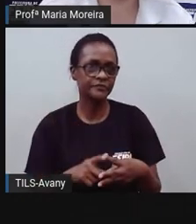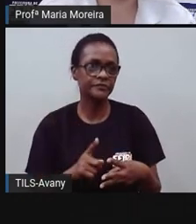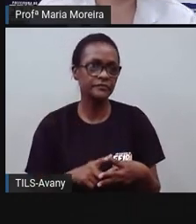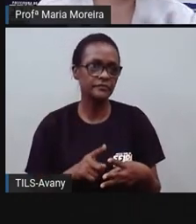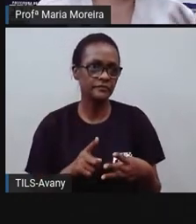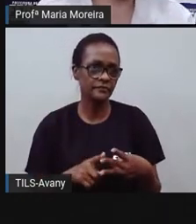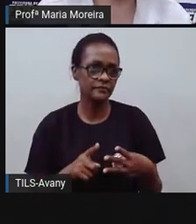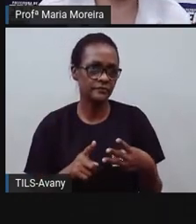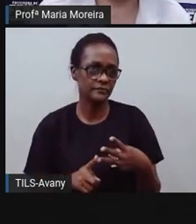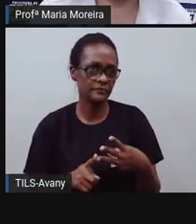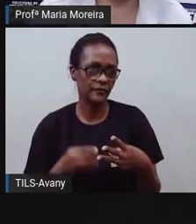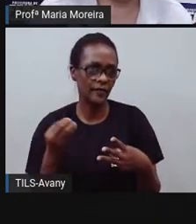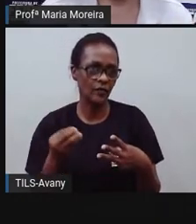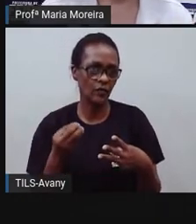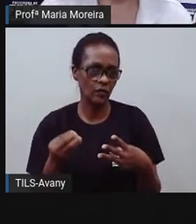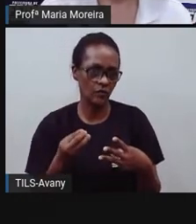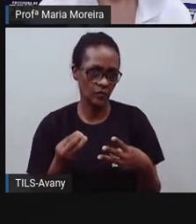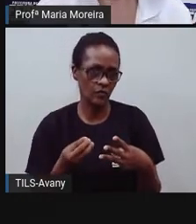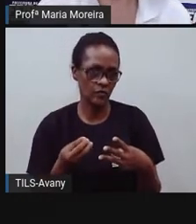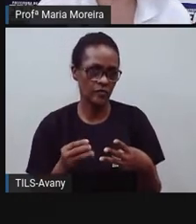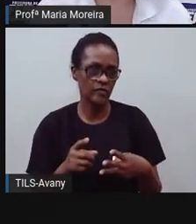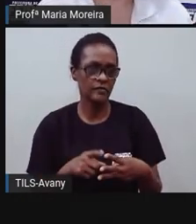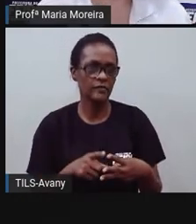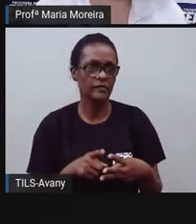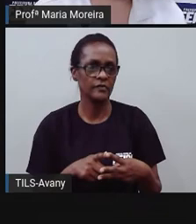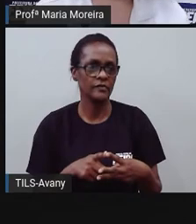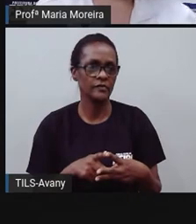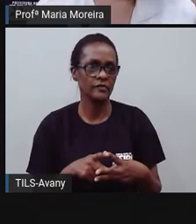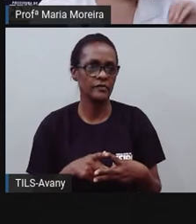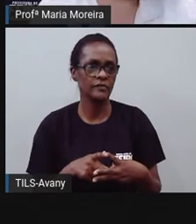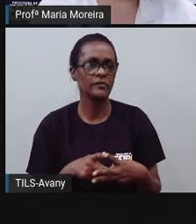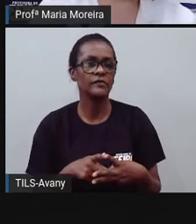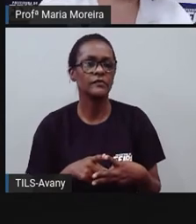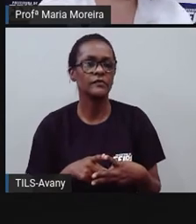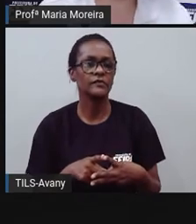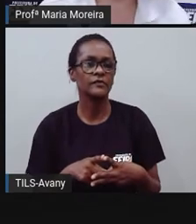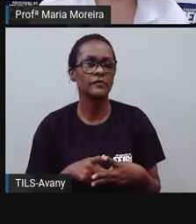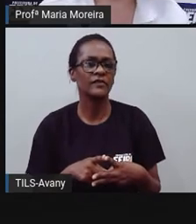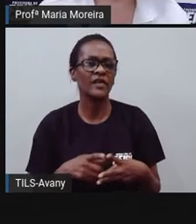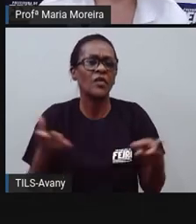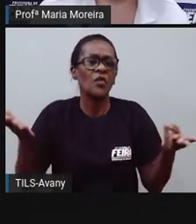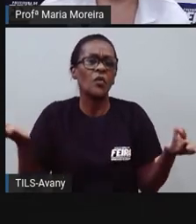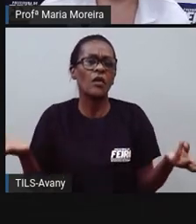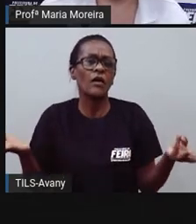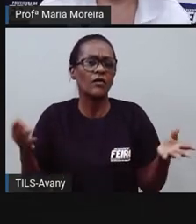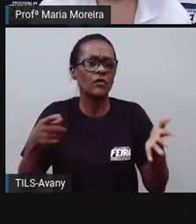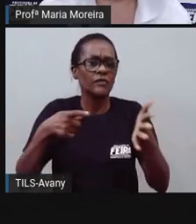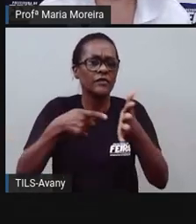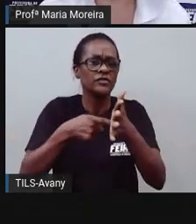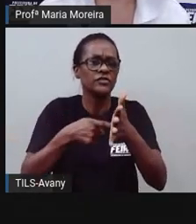utilizada e menos comum entre vocês. Bom, e aí a gente já sabe onde a gente pode encontrar essas notícias. Qual é a